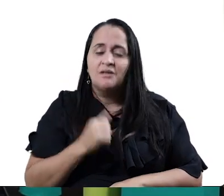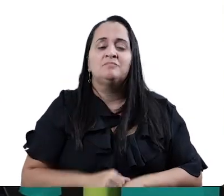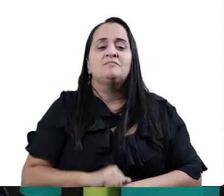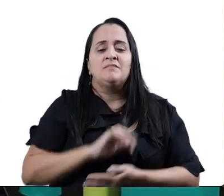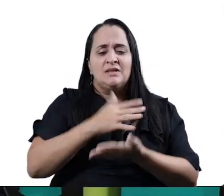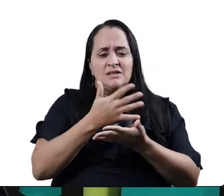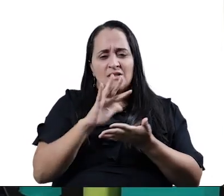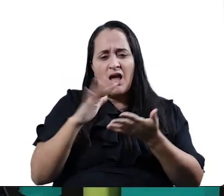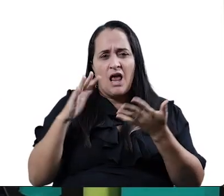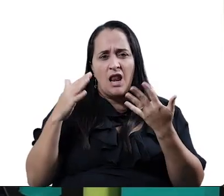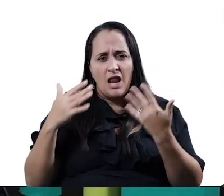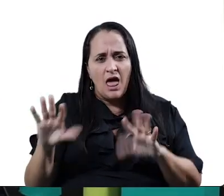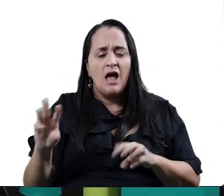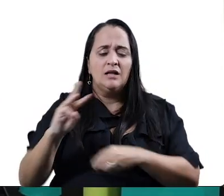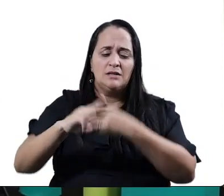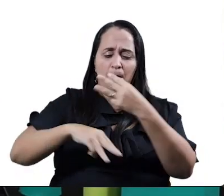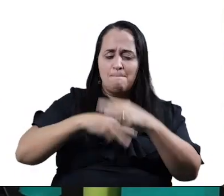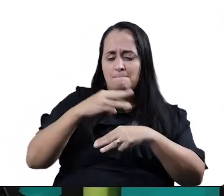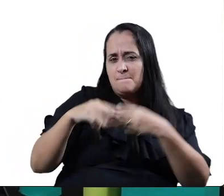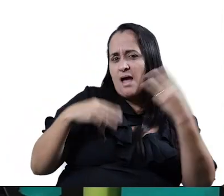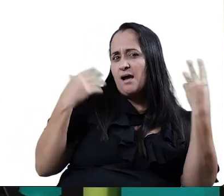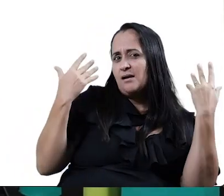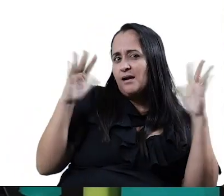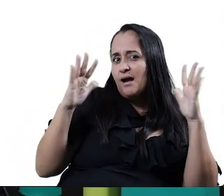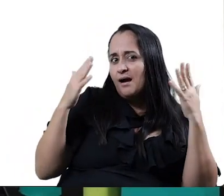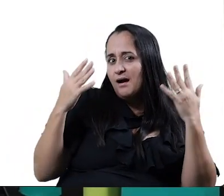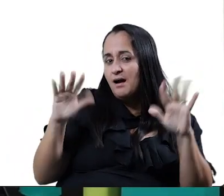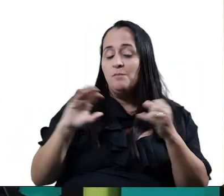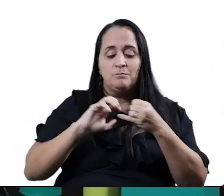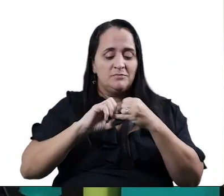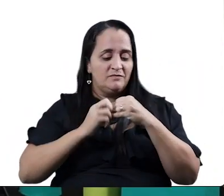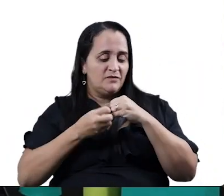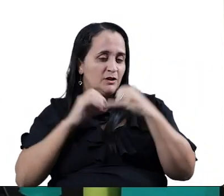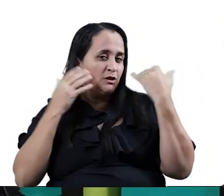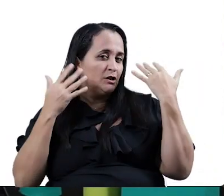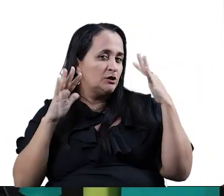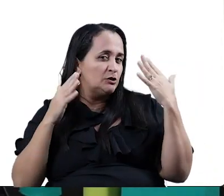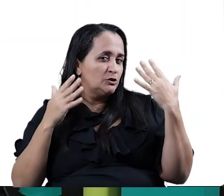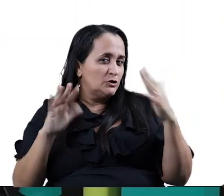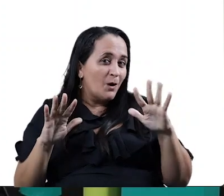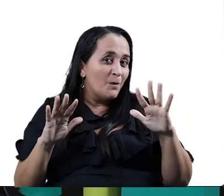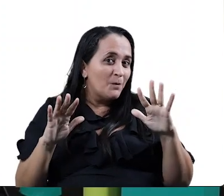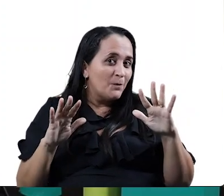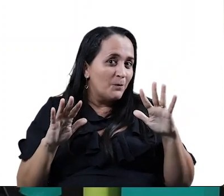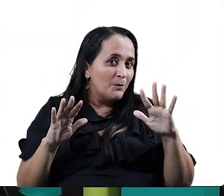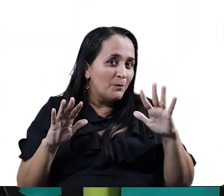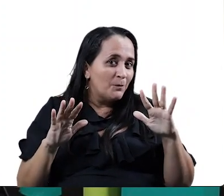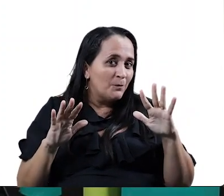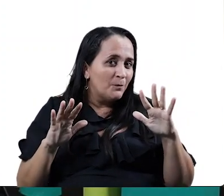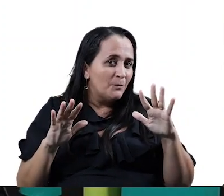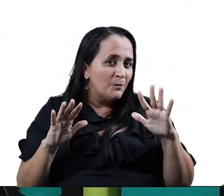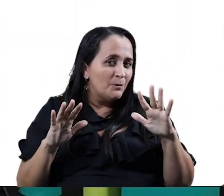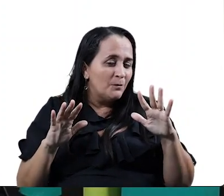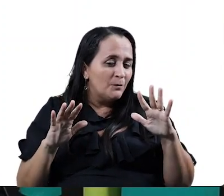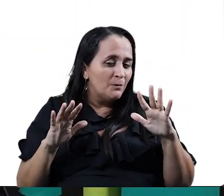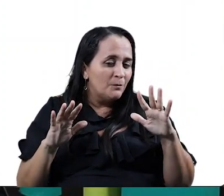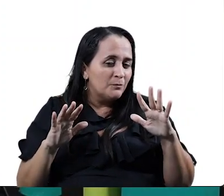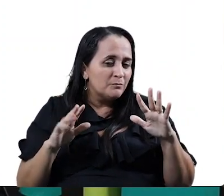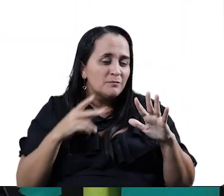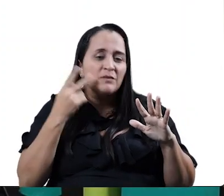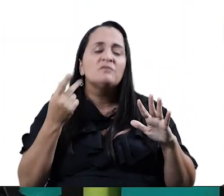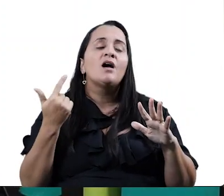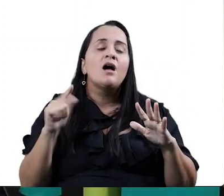Salada. Macarrão. Feijão. E o que mais?